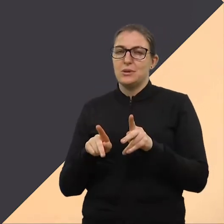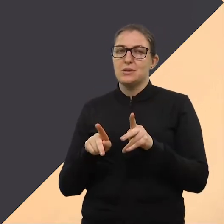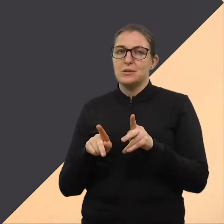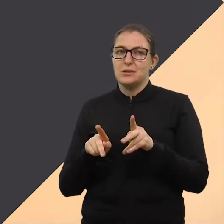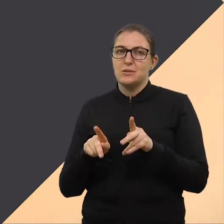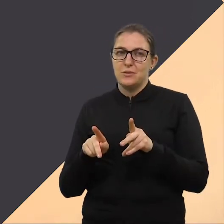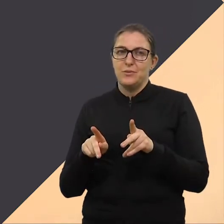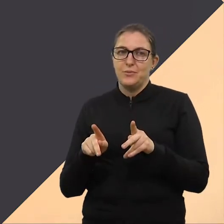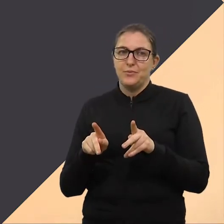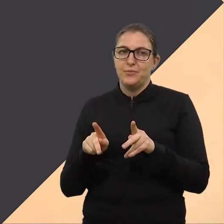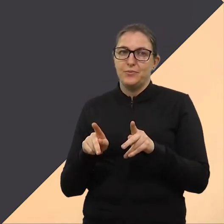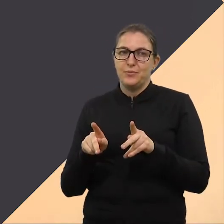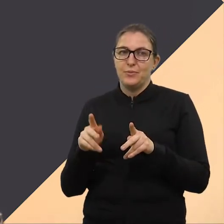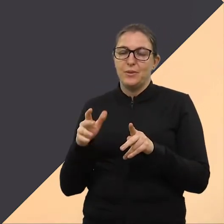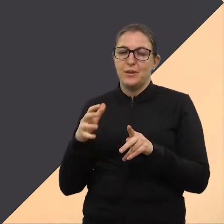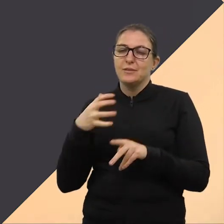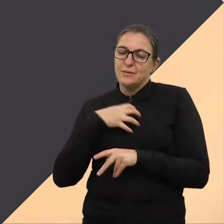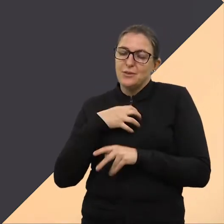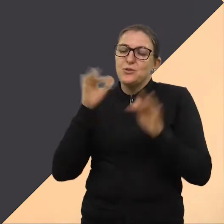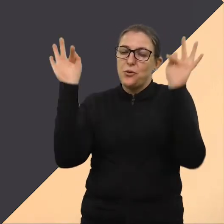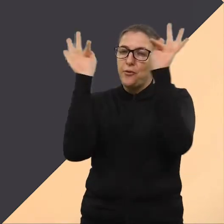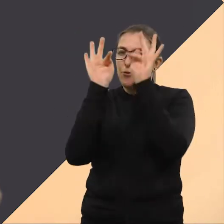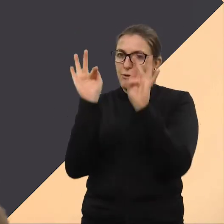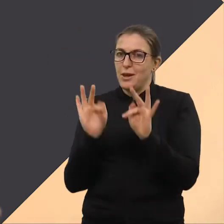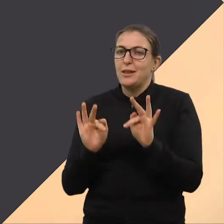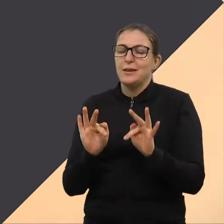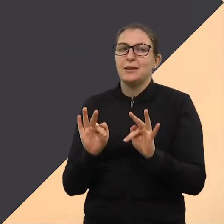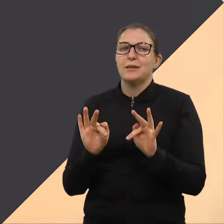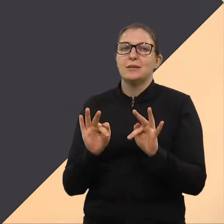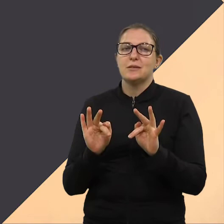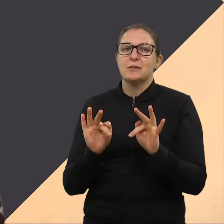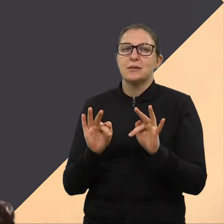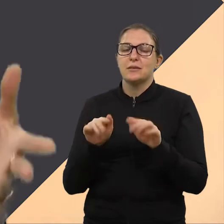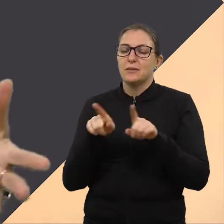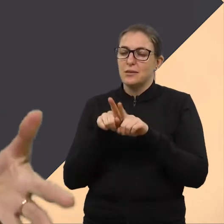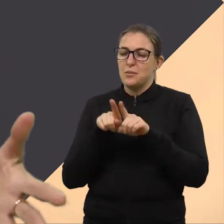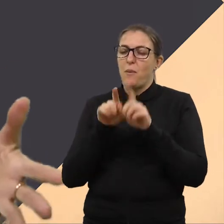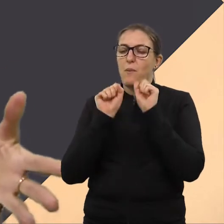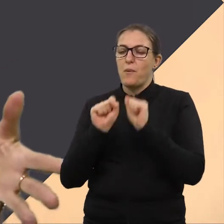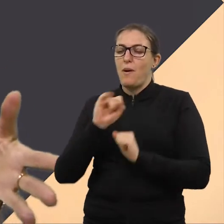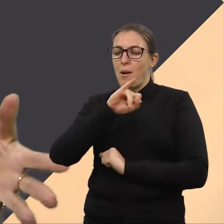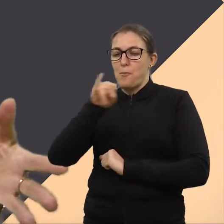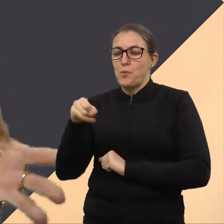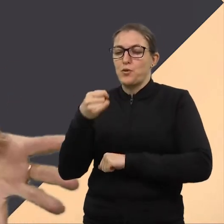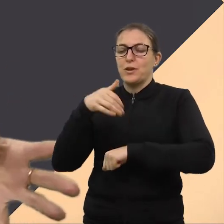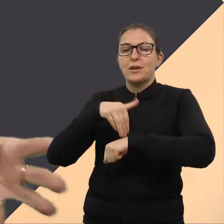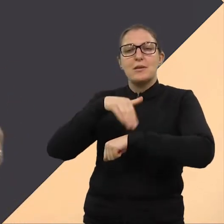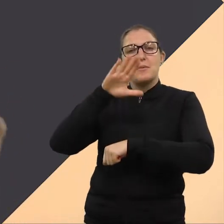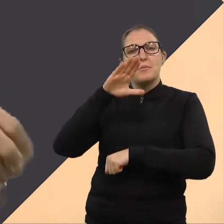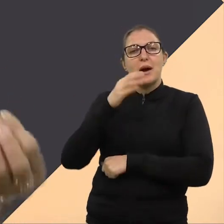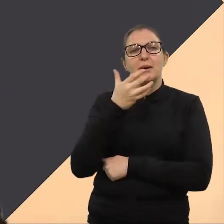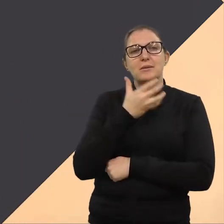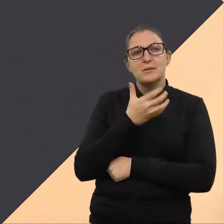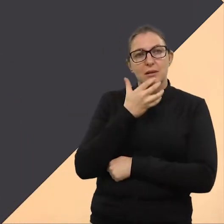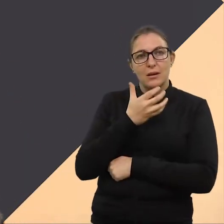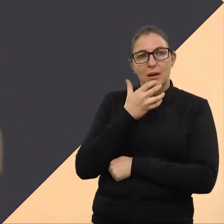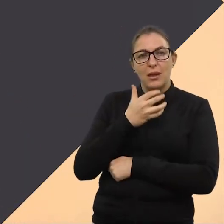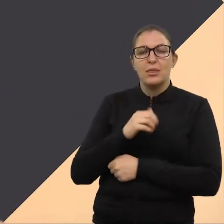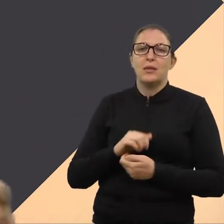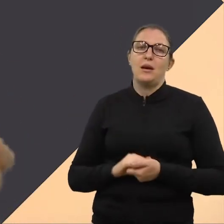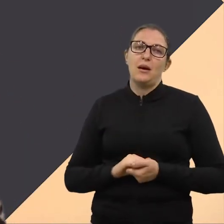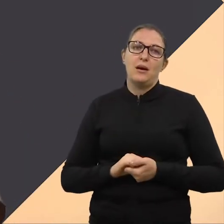pessoas vão ficar muito satisfeitas. E vamos poder aproveitar um pouquinho mais desse Natal, desse momento.